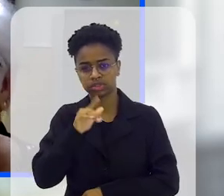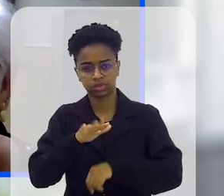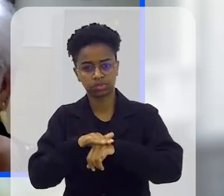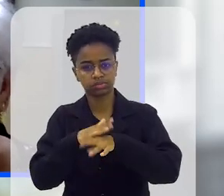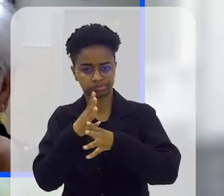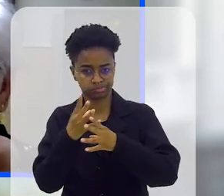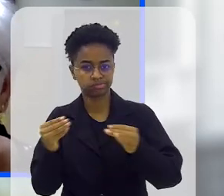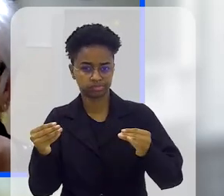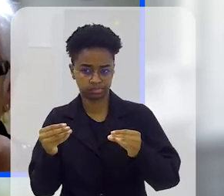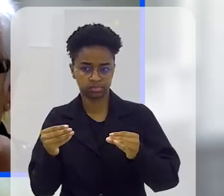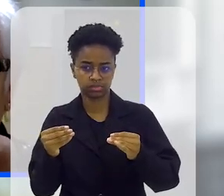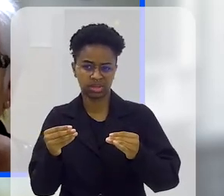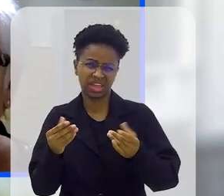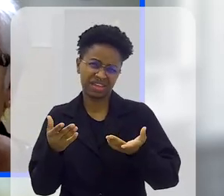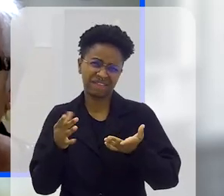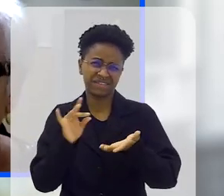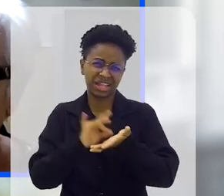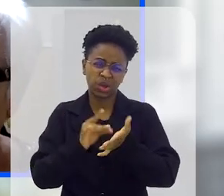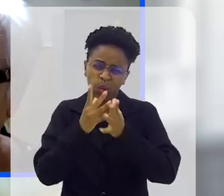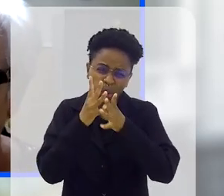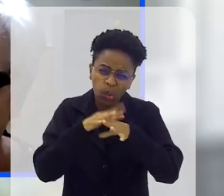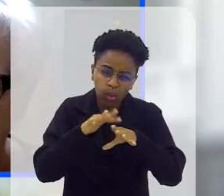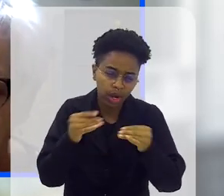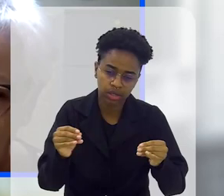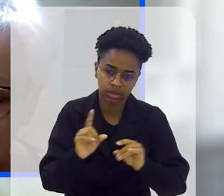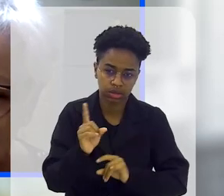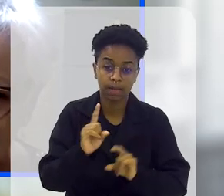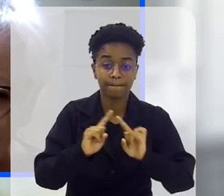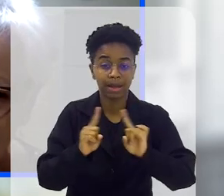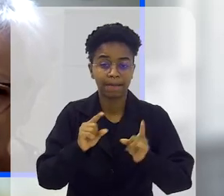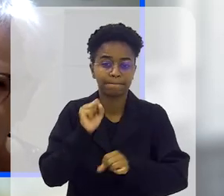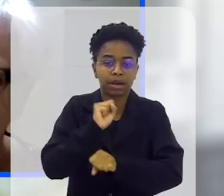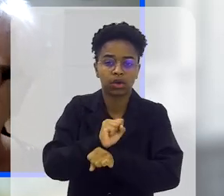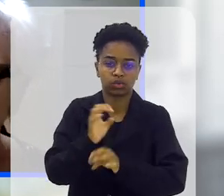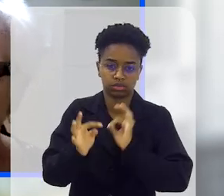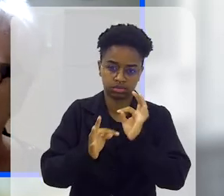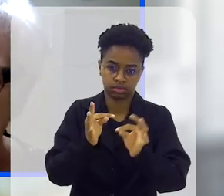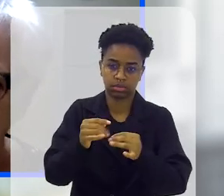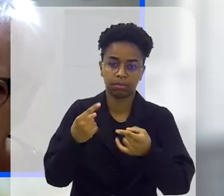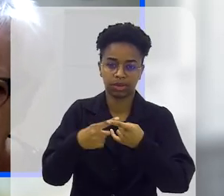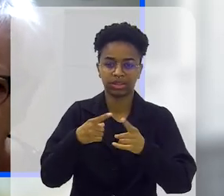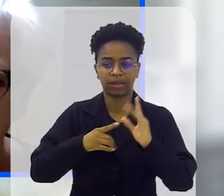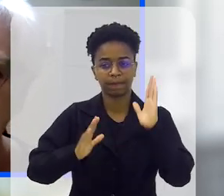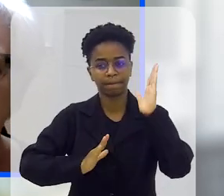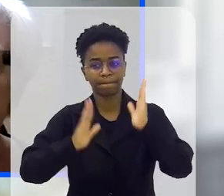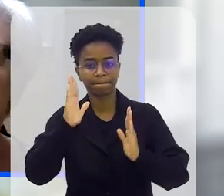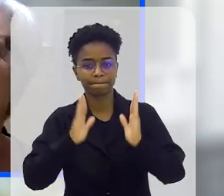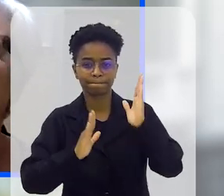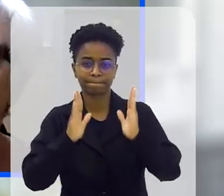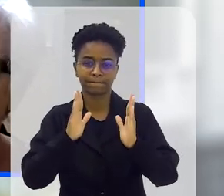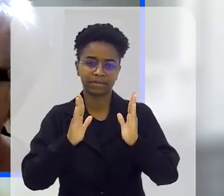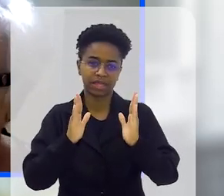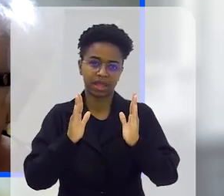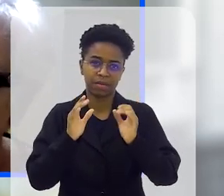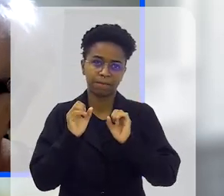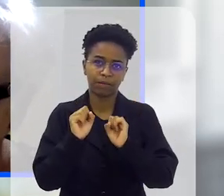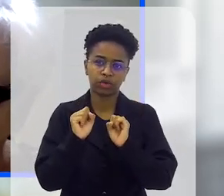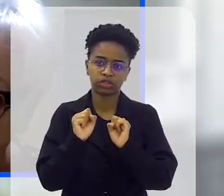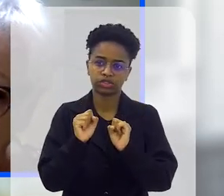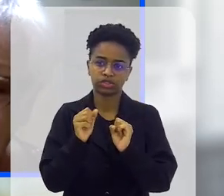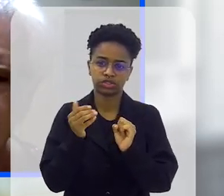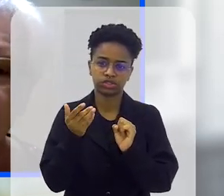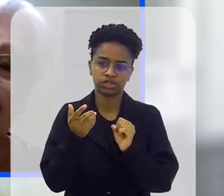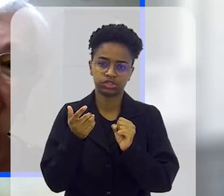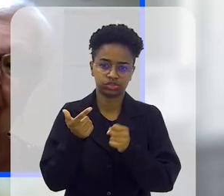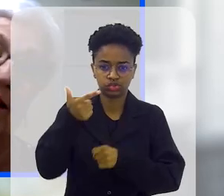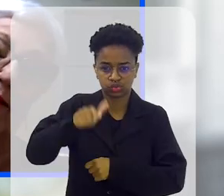fora de tratamento, porque curado a gente não pode dizer, a doutora Flávia pode dizer isso, existe aquele período que a gente precisa... De repente, ela